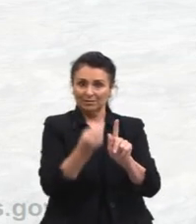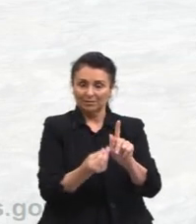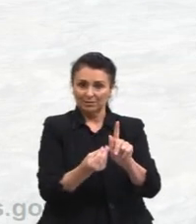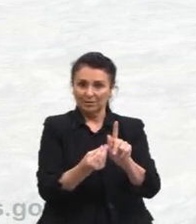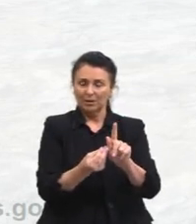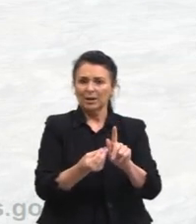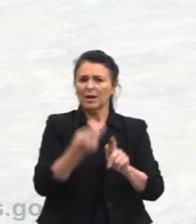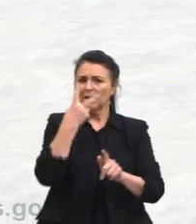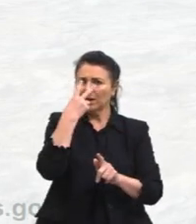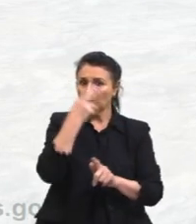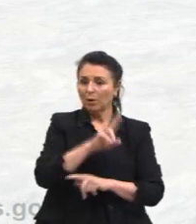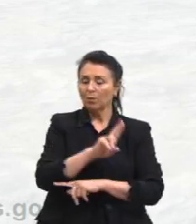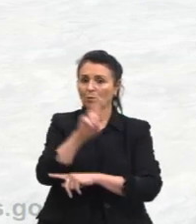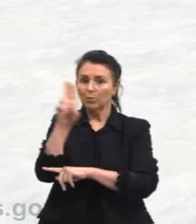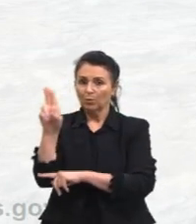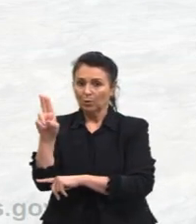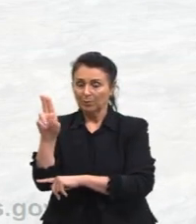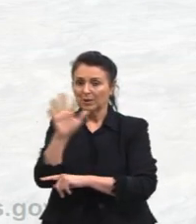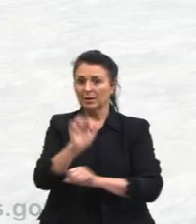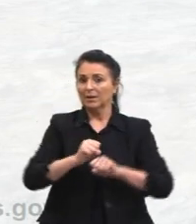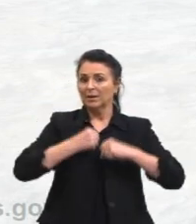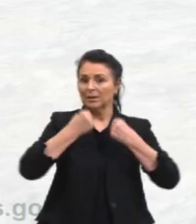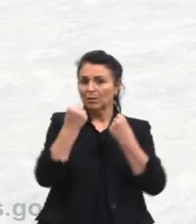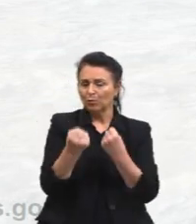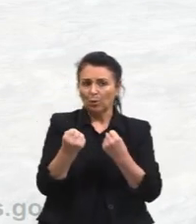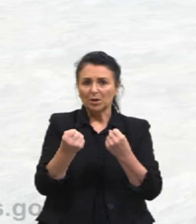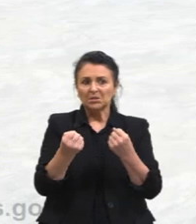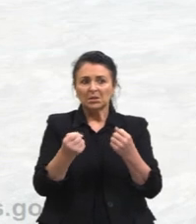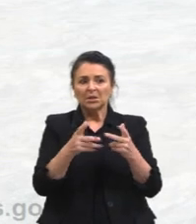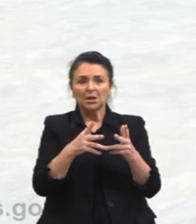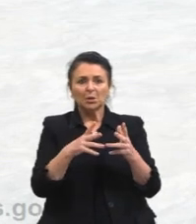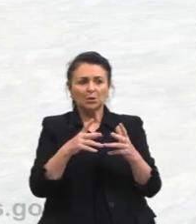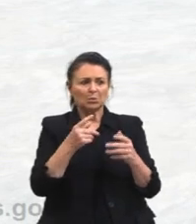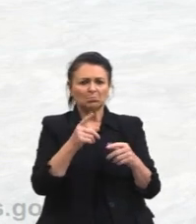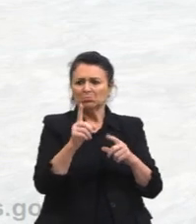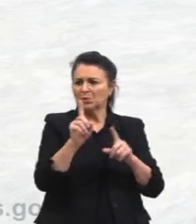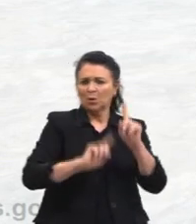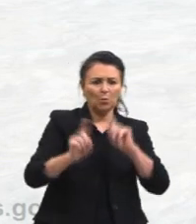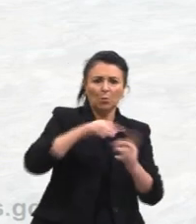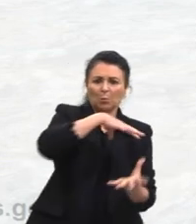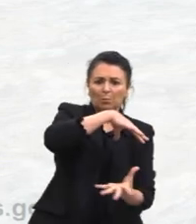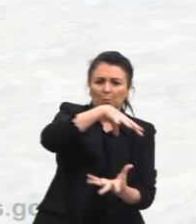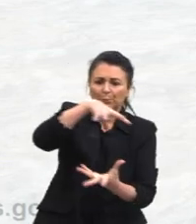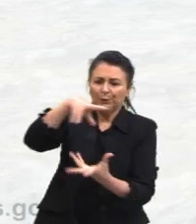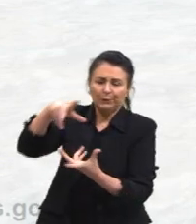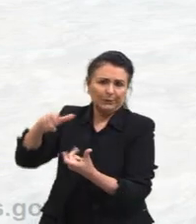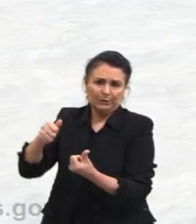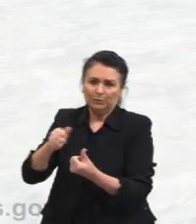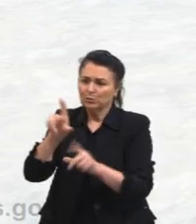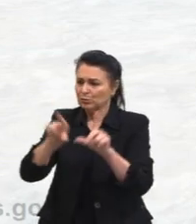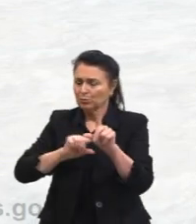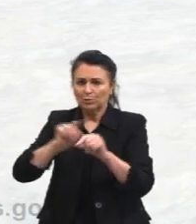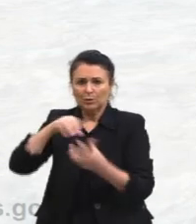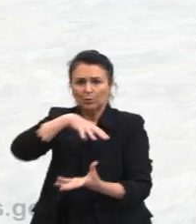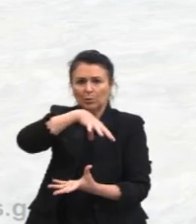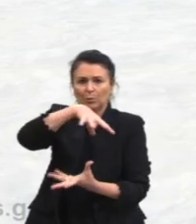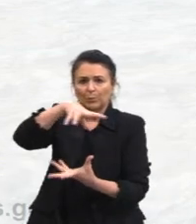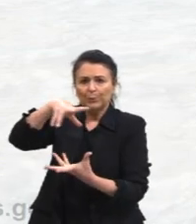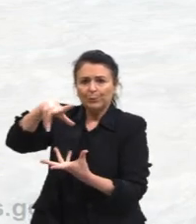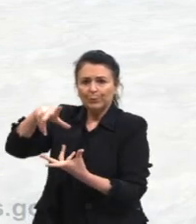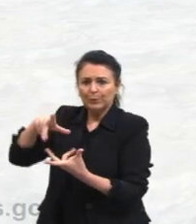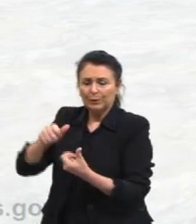É como nomeamos a força que um determinado planeta, então aqui a gente está escolhendo um planeta, a gente está escolhendo algum